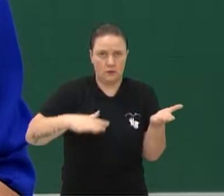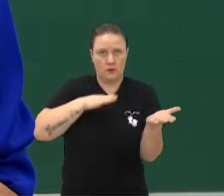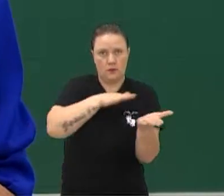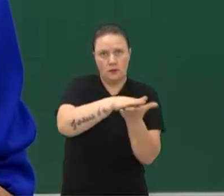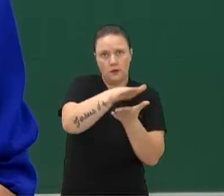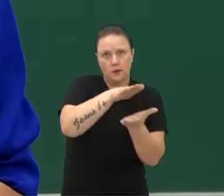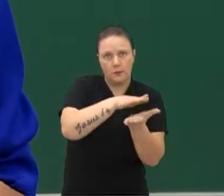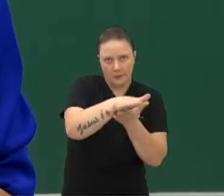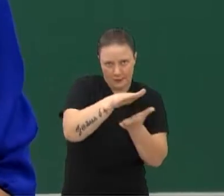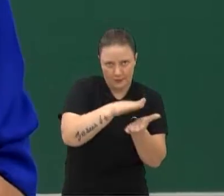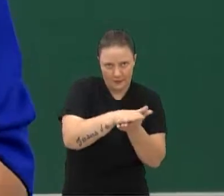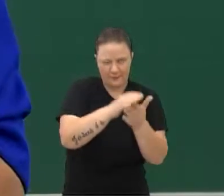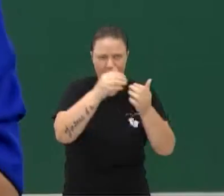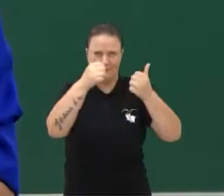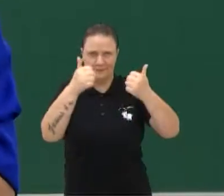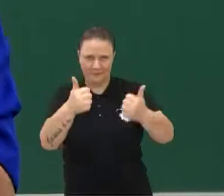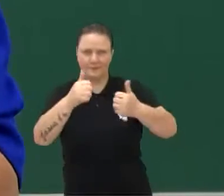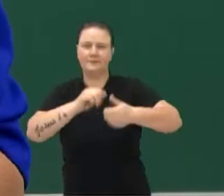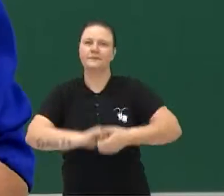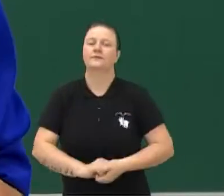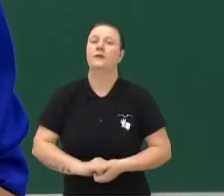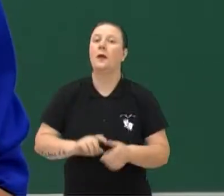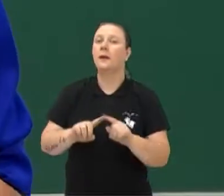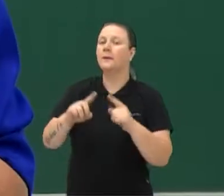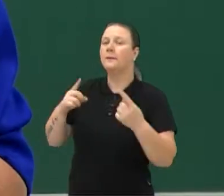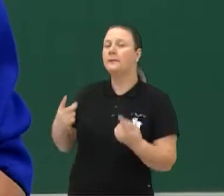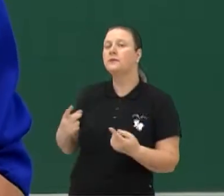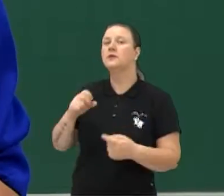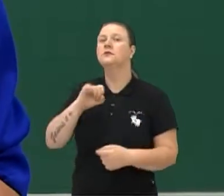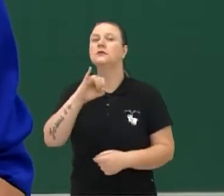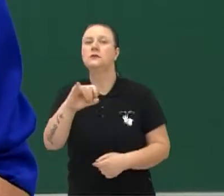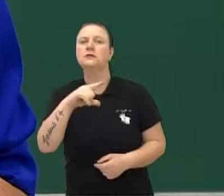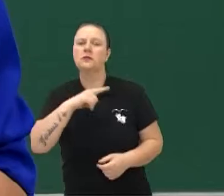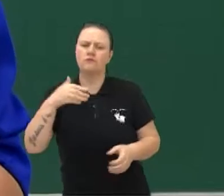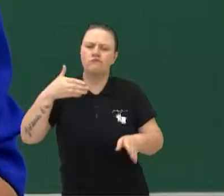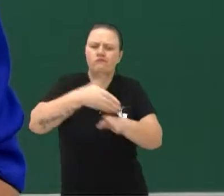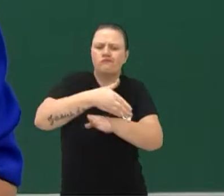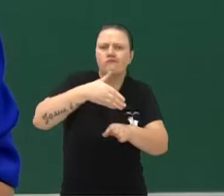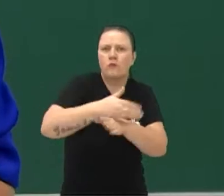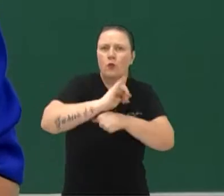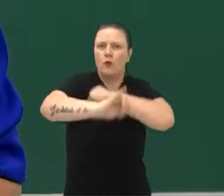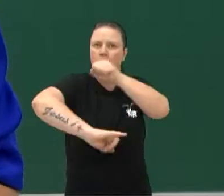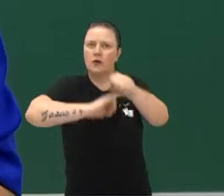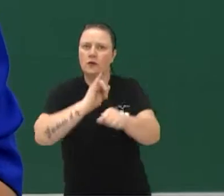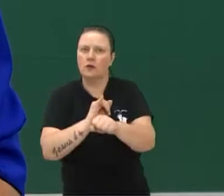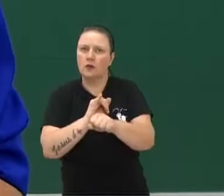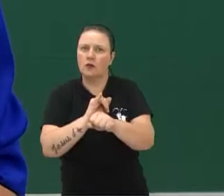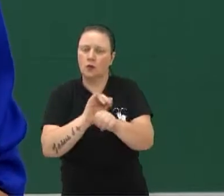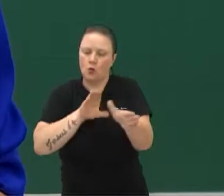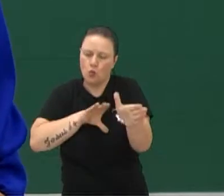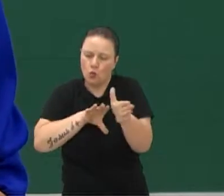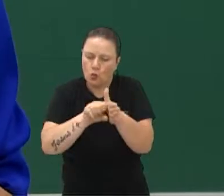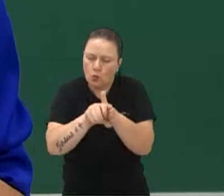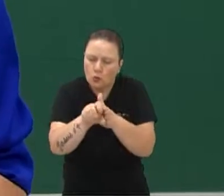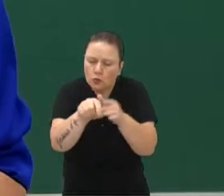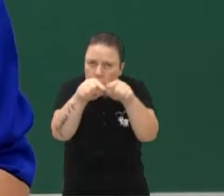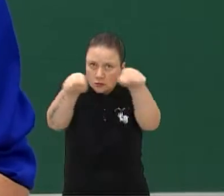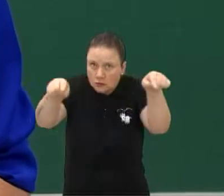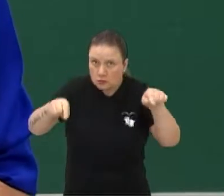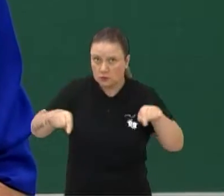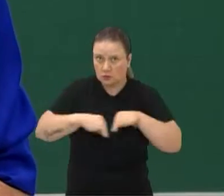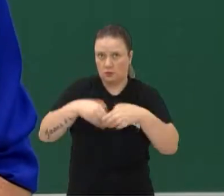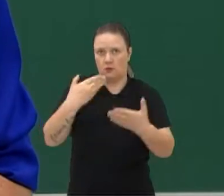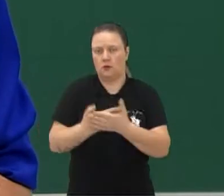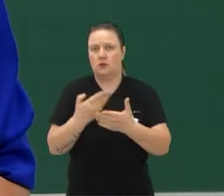impressas. Mas se você tem acesso à internet e usa o Google Classroom, não esqueça de